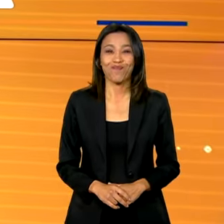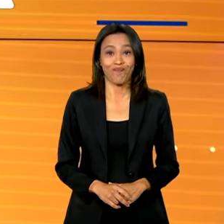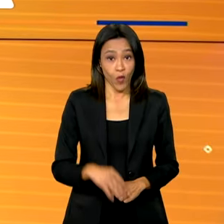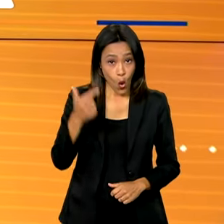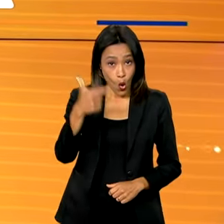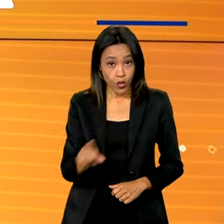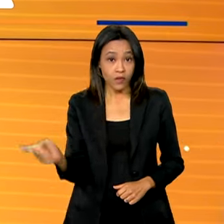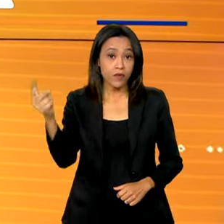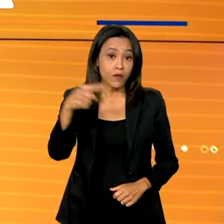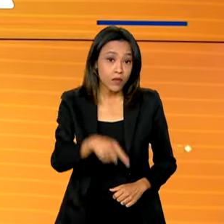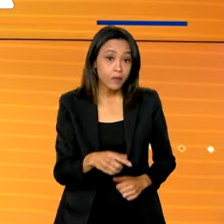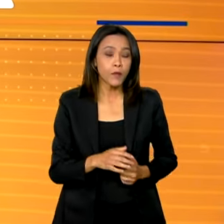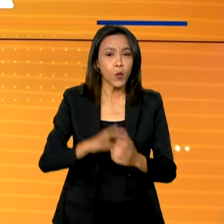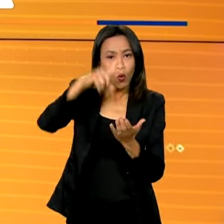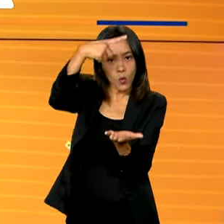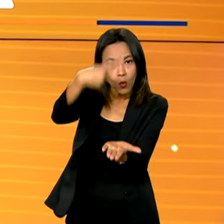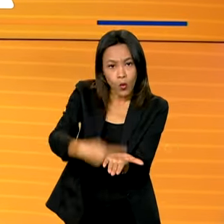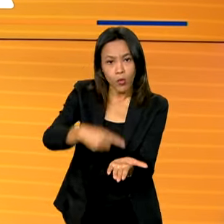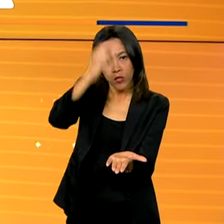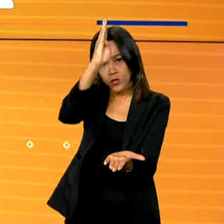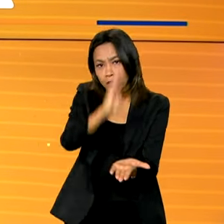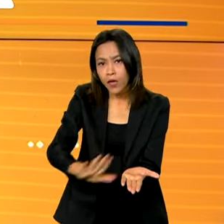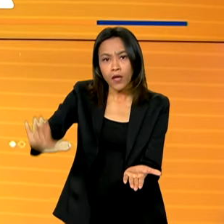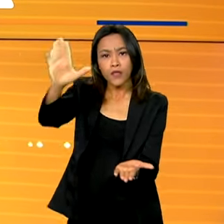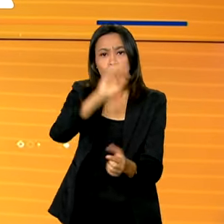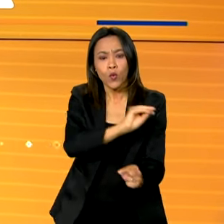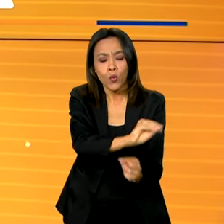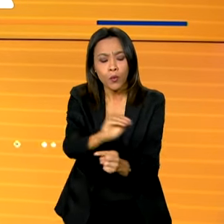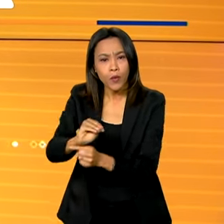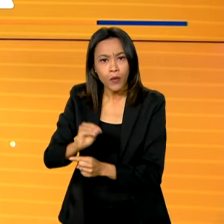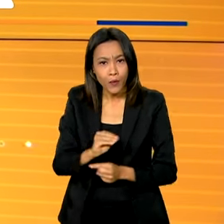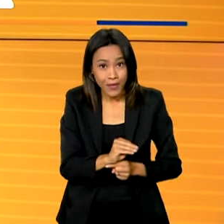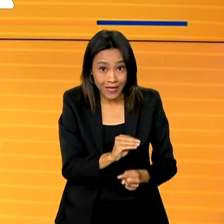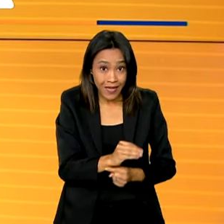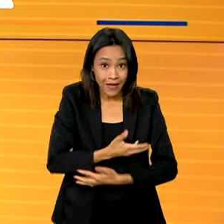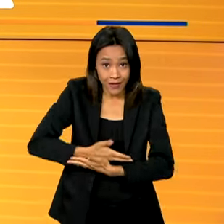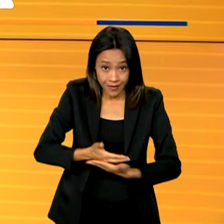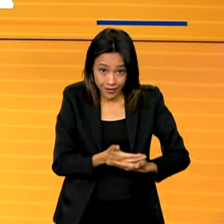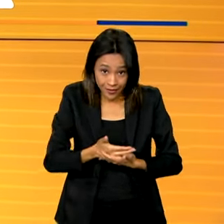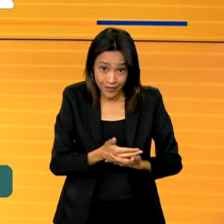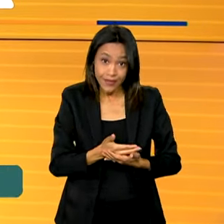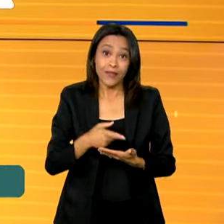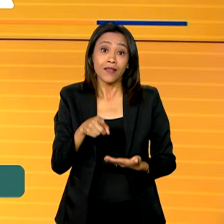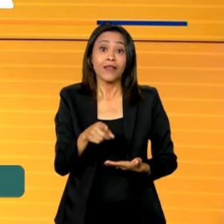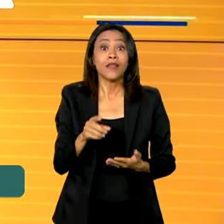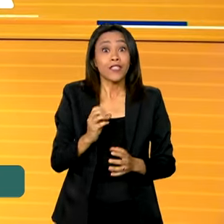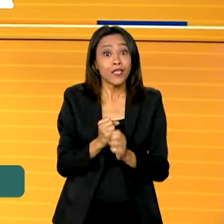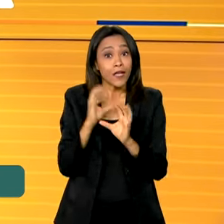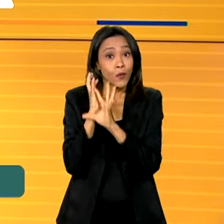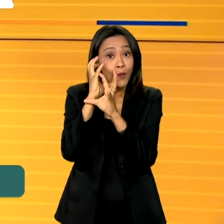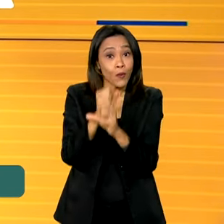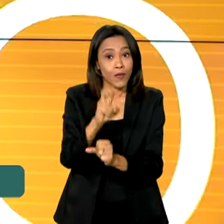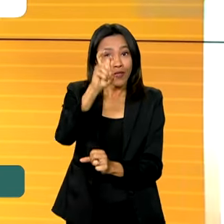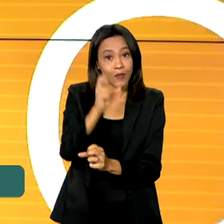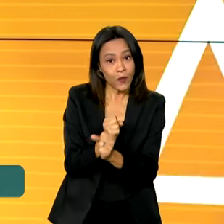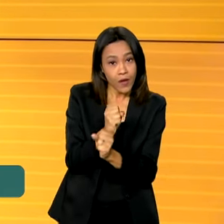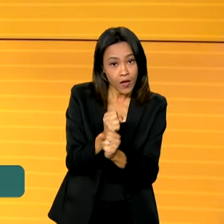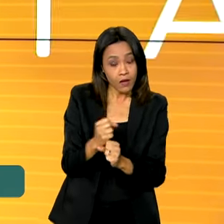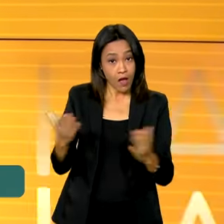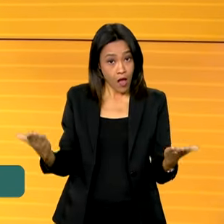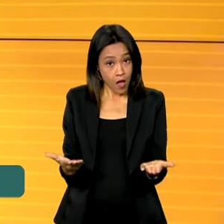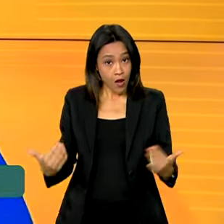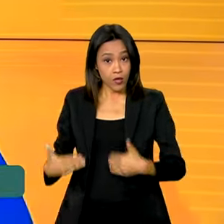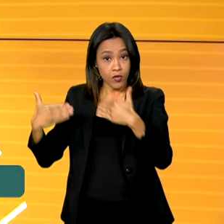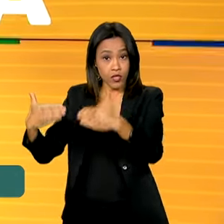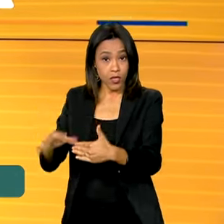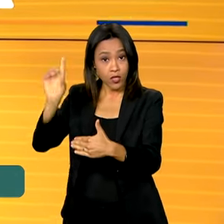Estamos de volta. O Pacto Nacional pela Primeira Infância completou 5 anos. E a partir de agora, o Ministério dos Direitos Humanos e